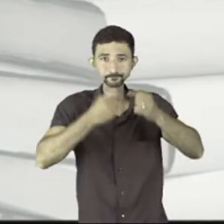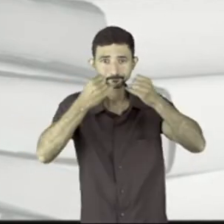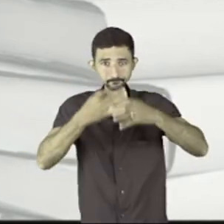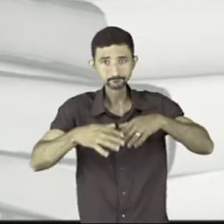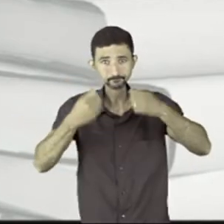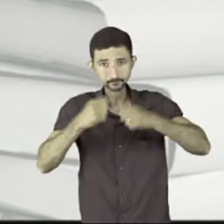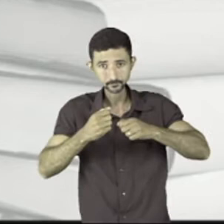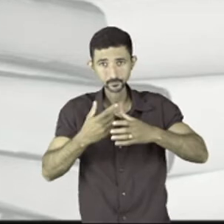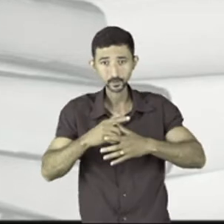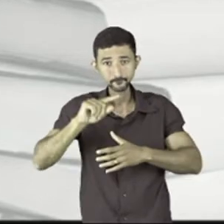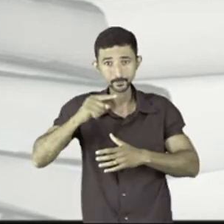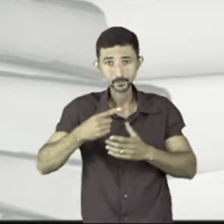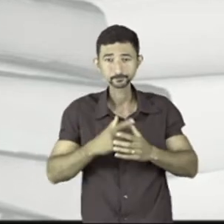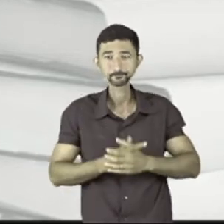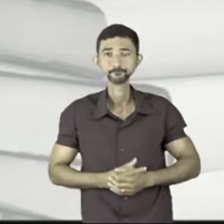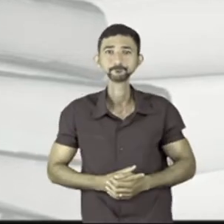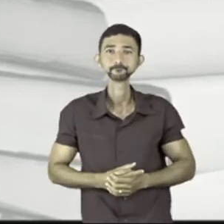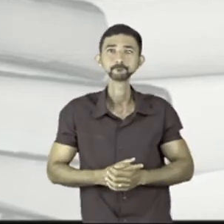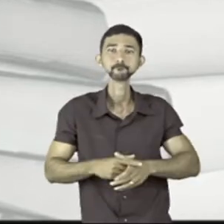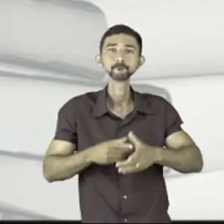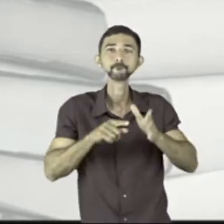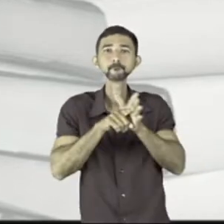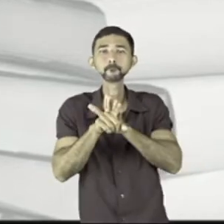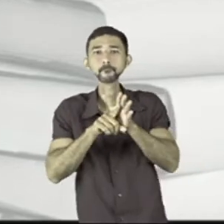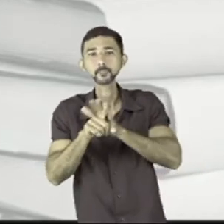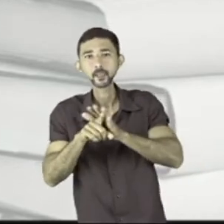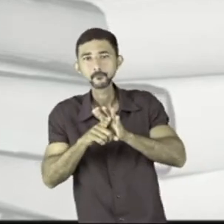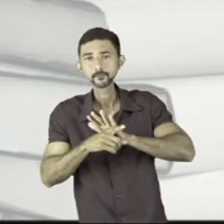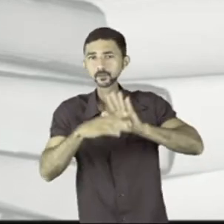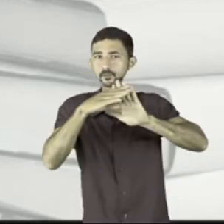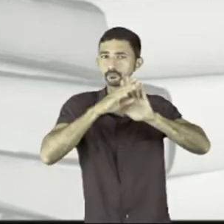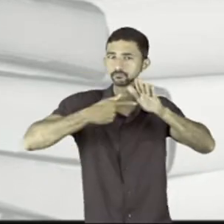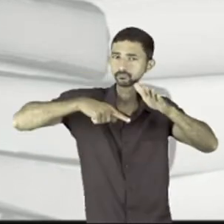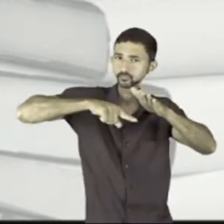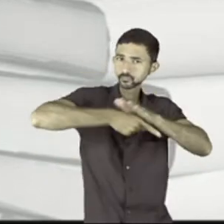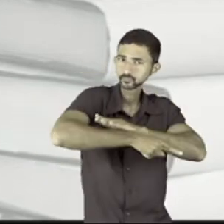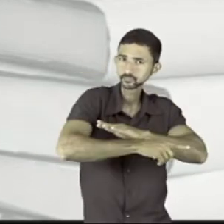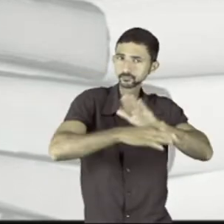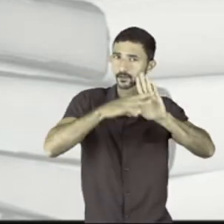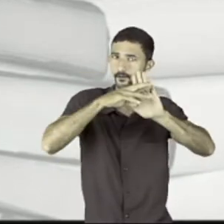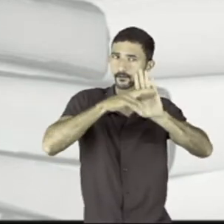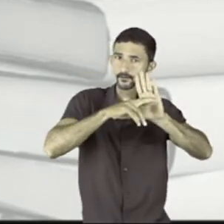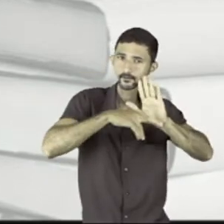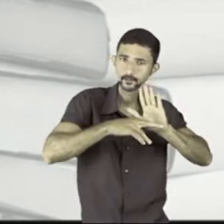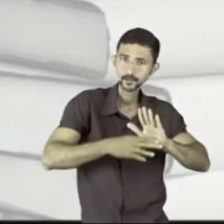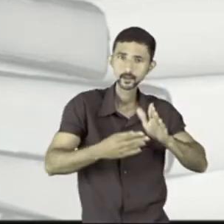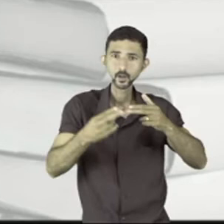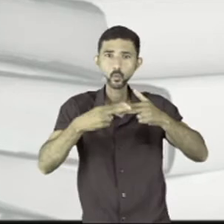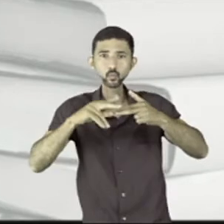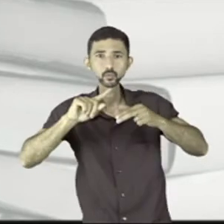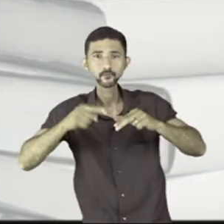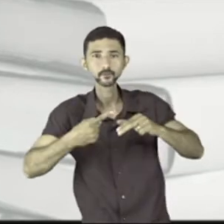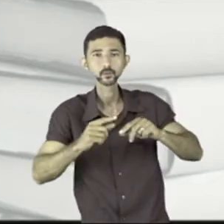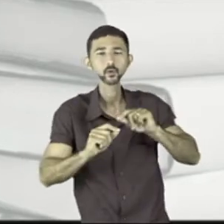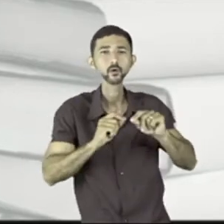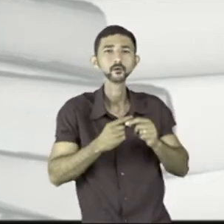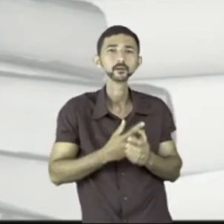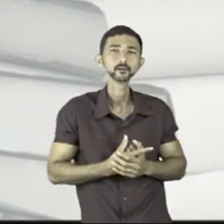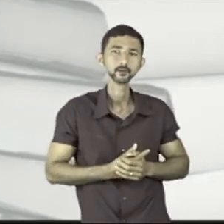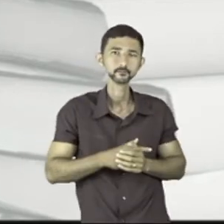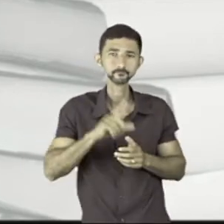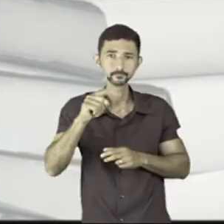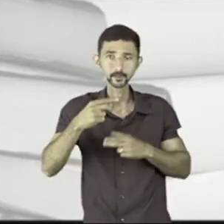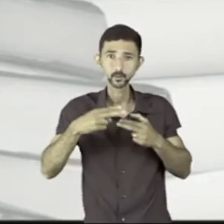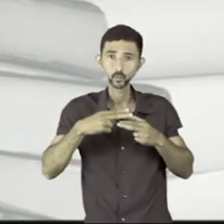precisa vir entre vírgulas. Quando você for pesquisar de forma mais aprofundada as regras de uso da vírgula, você vai ver que uma